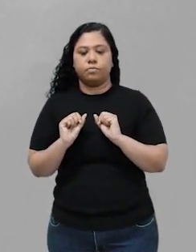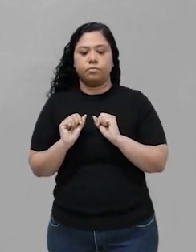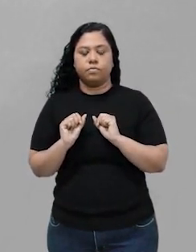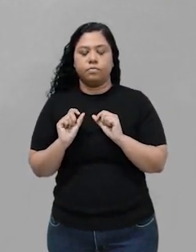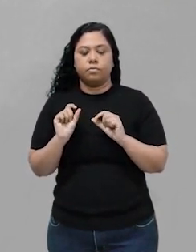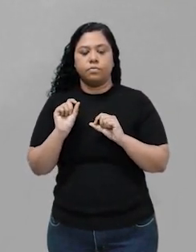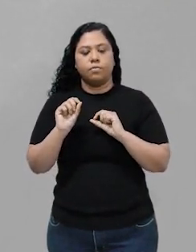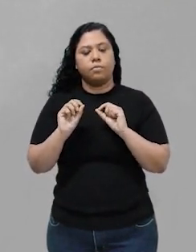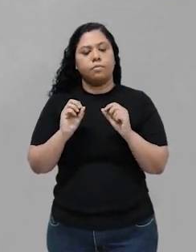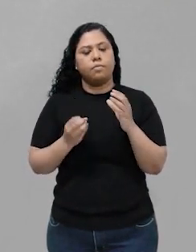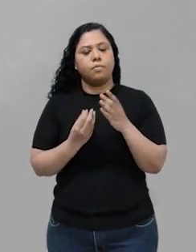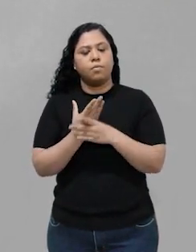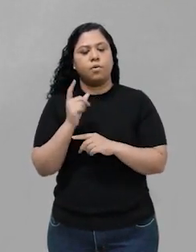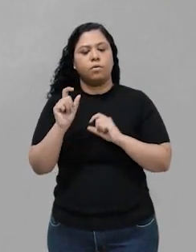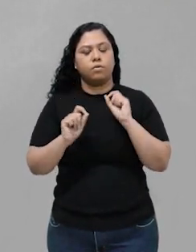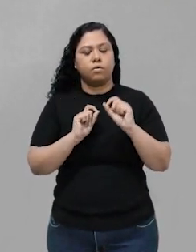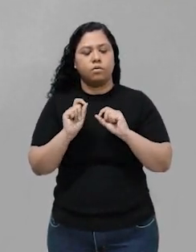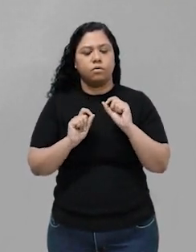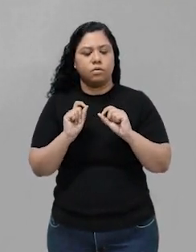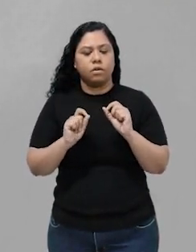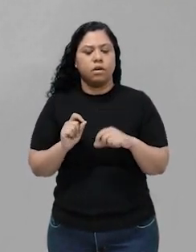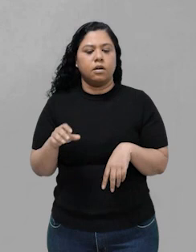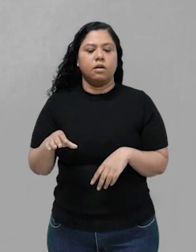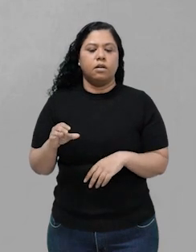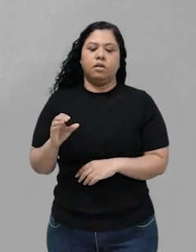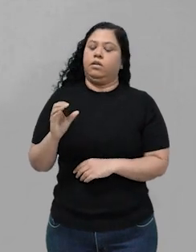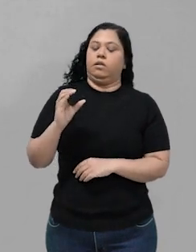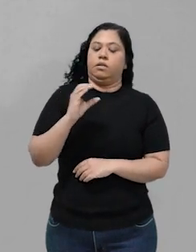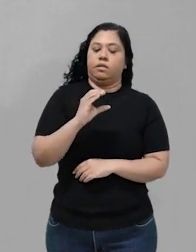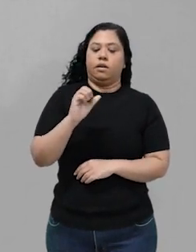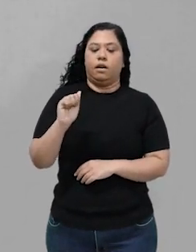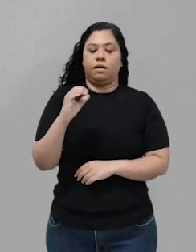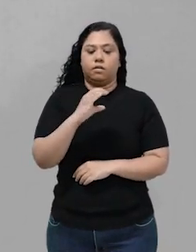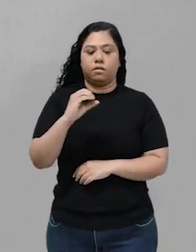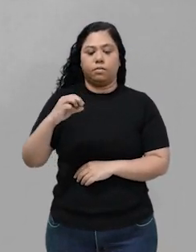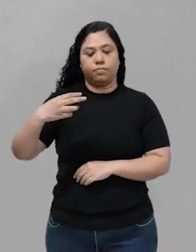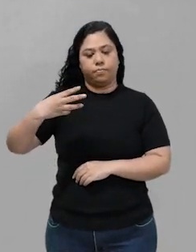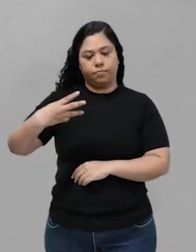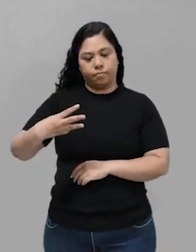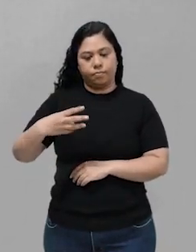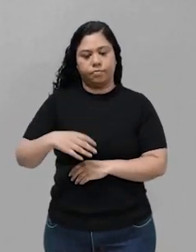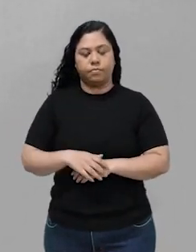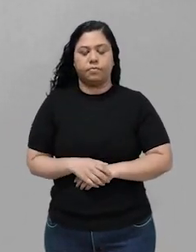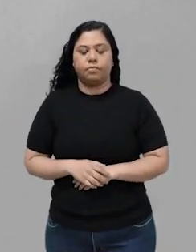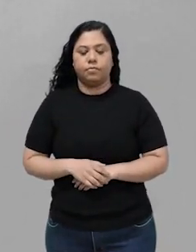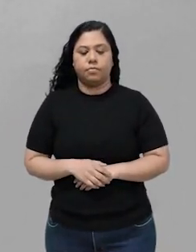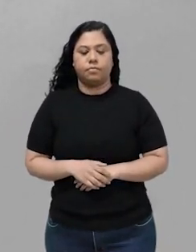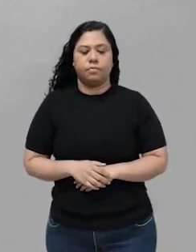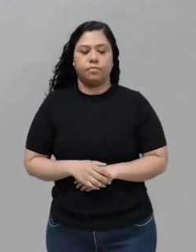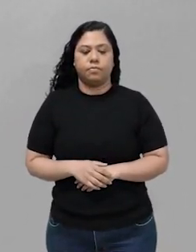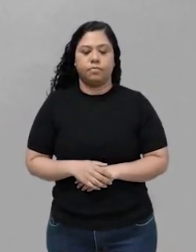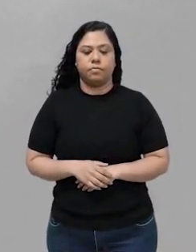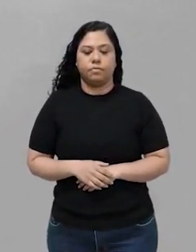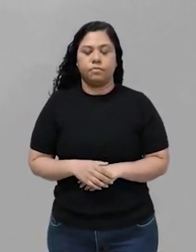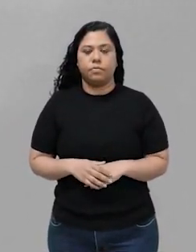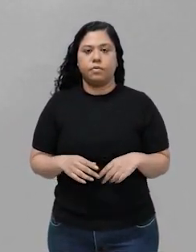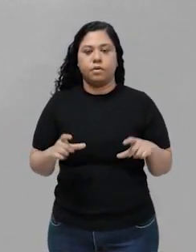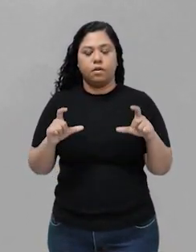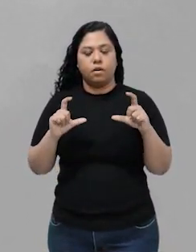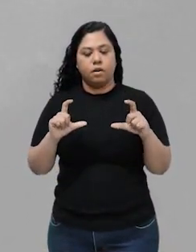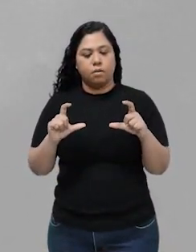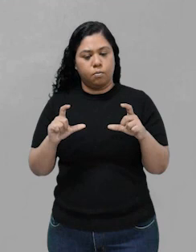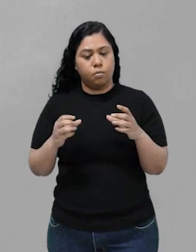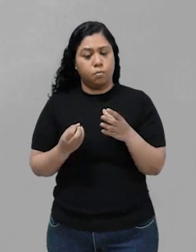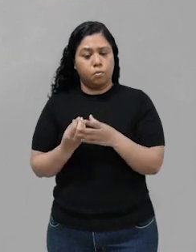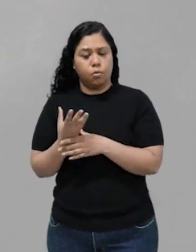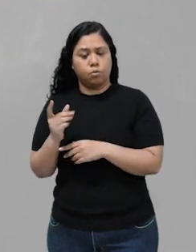carbonato de cálcio, CaCO3. Bom, a expressão da constante de equilíbrio. Vou pegar o produto, só que no caso aqui o produto é